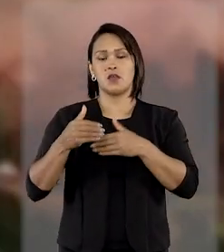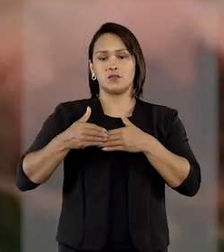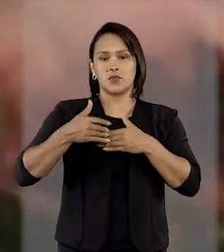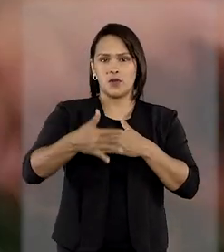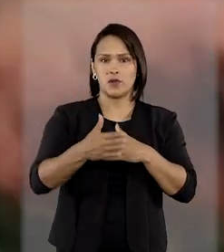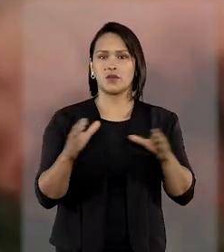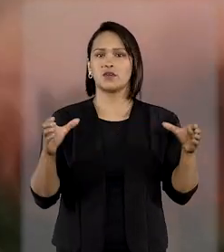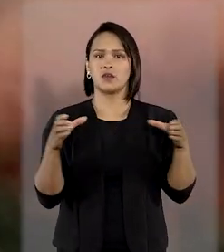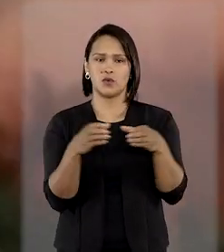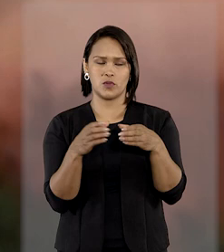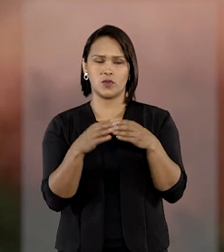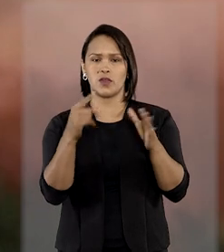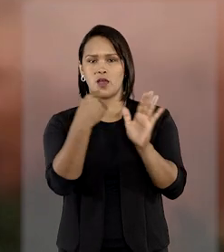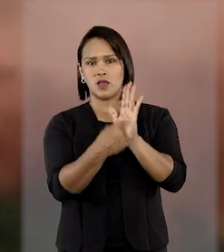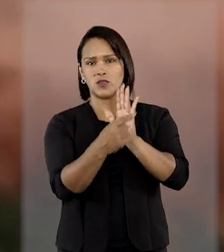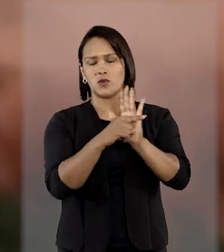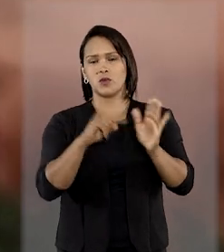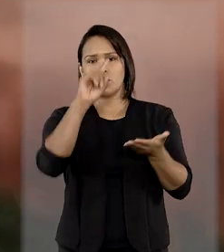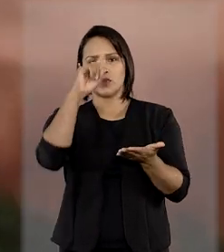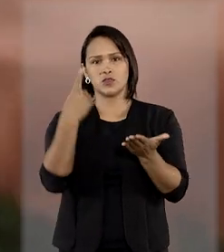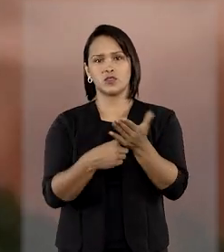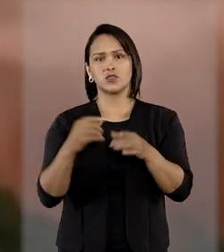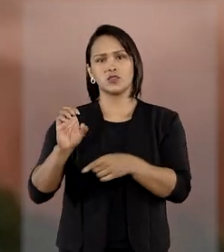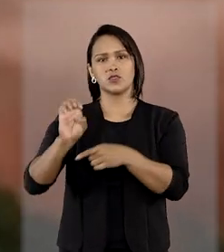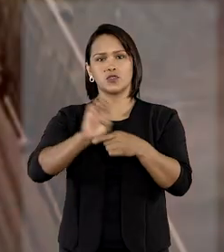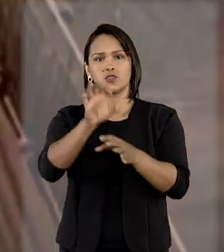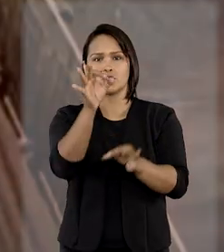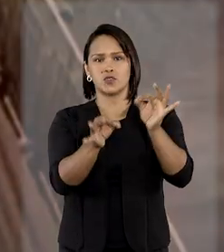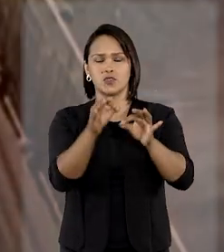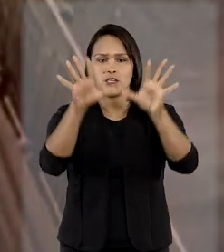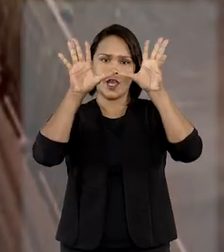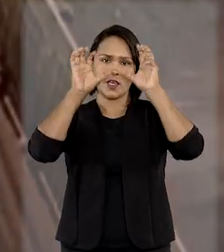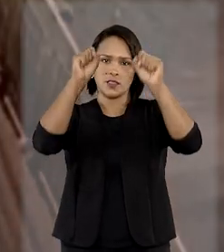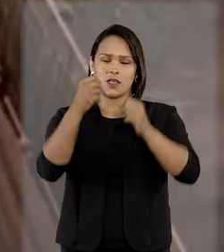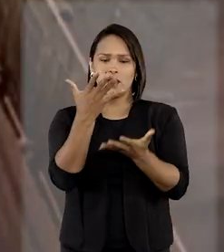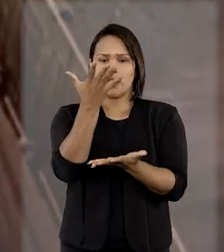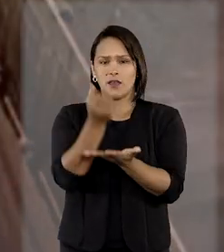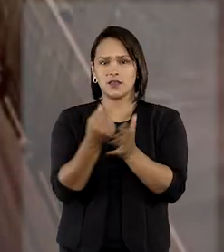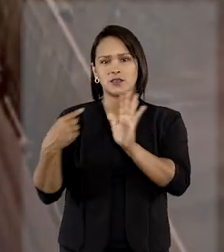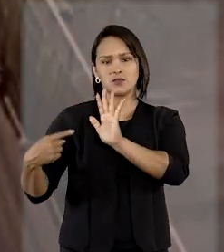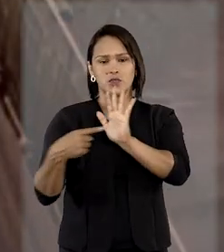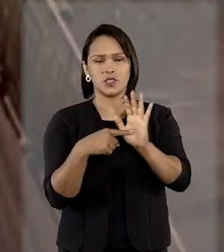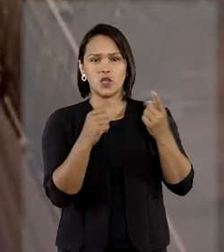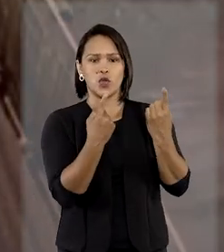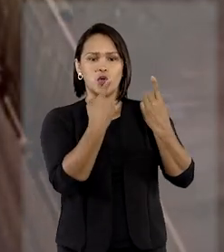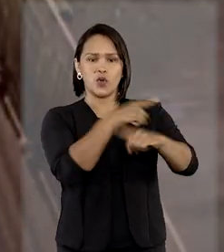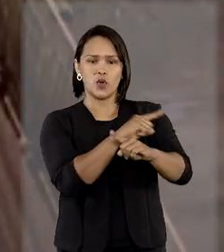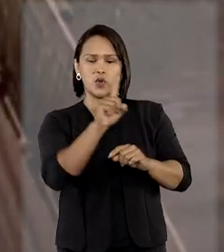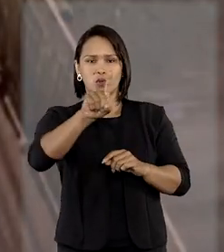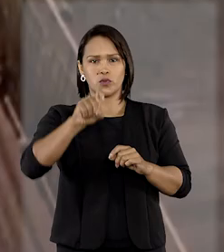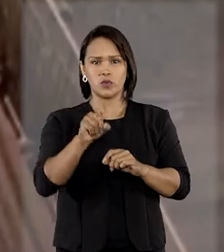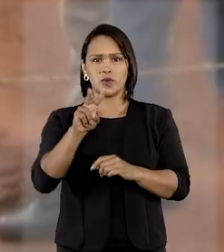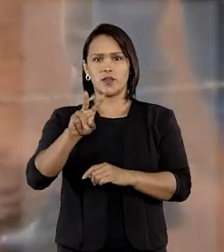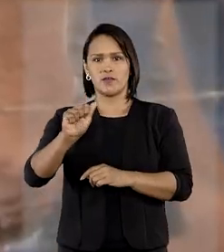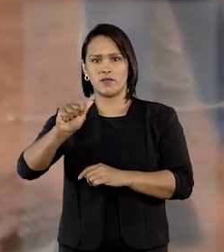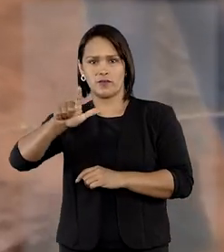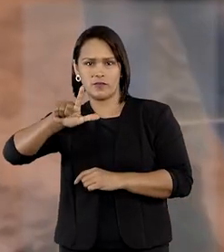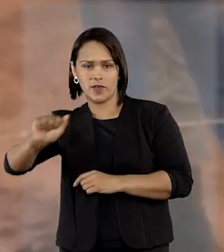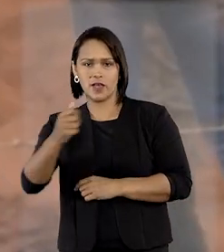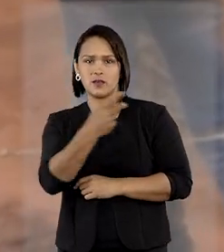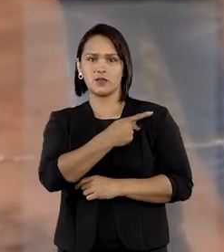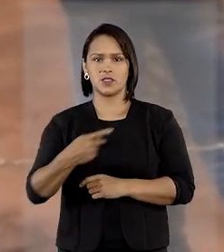decisão da Justiça Estadual Mineira, que havia recebido a denúncia contra o ex-dirigente da mineradora por homicídio e vários crimes